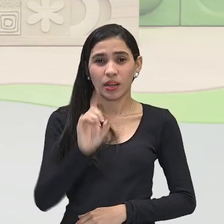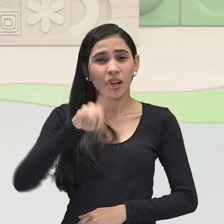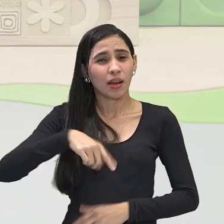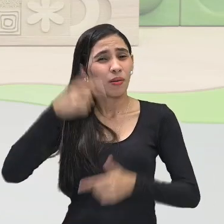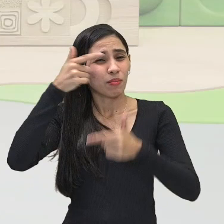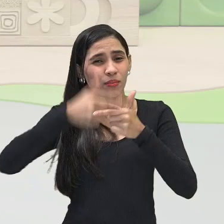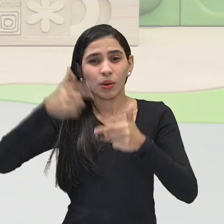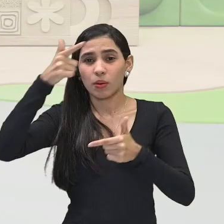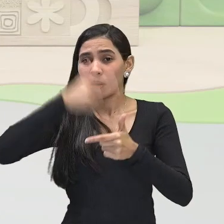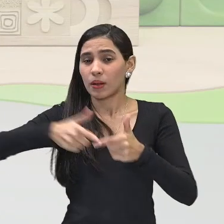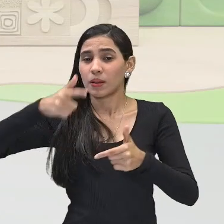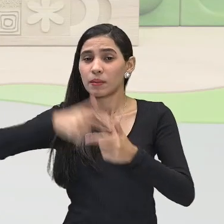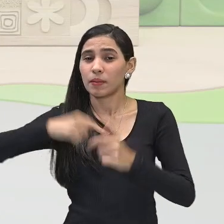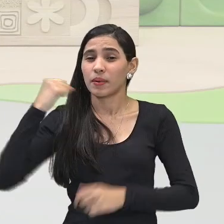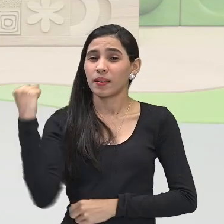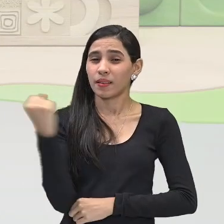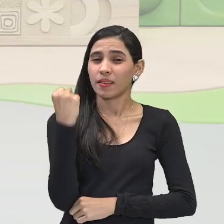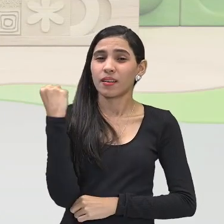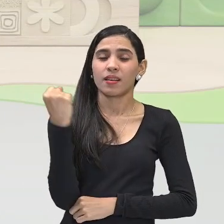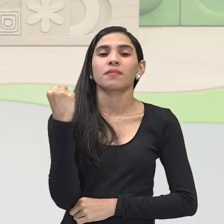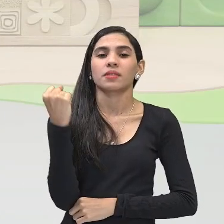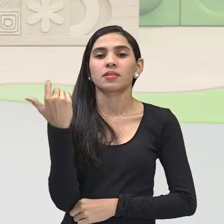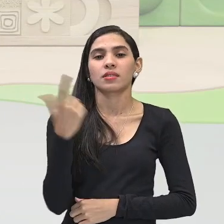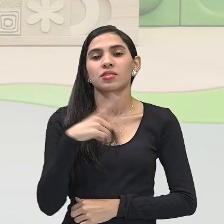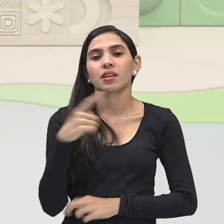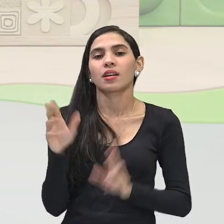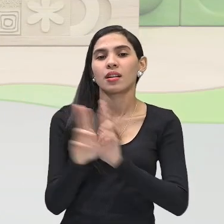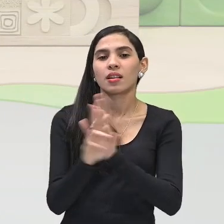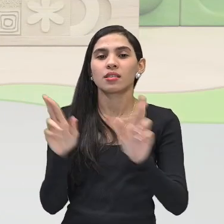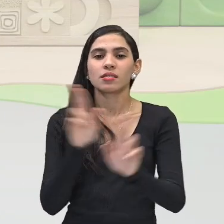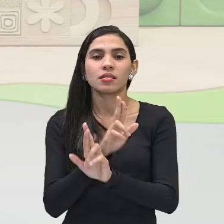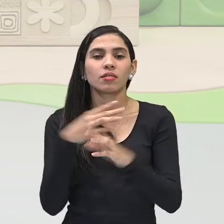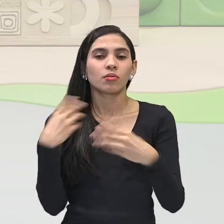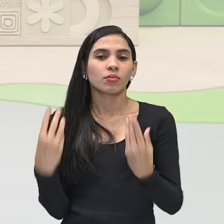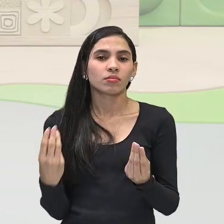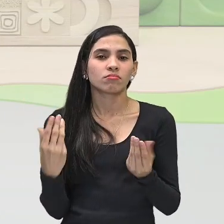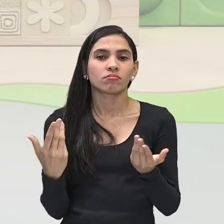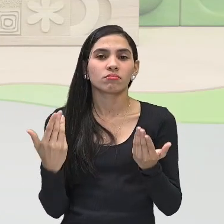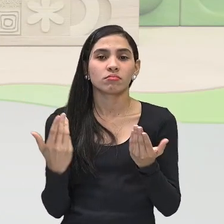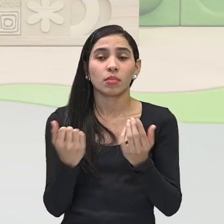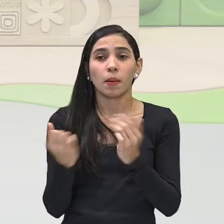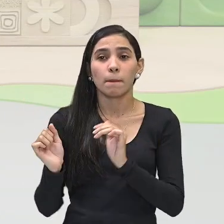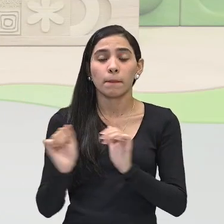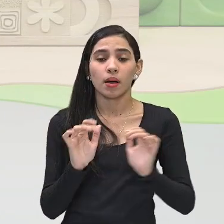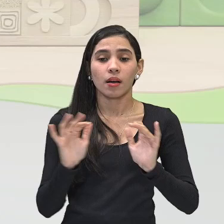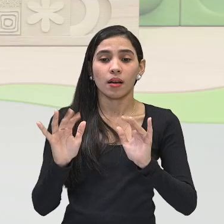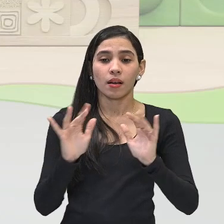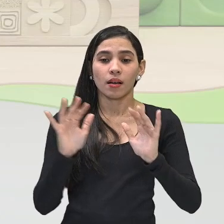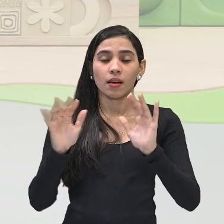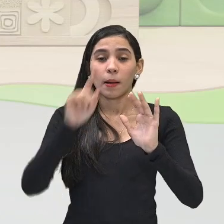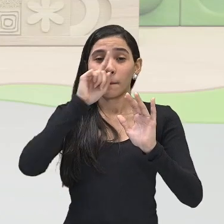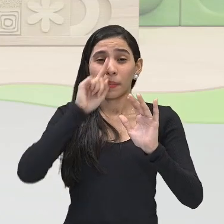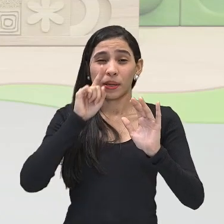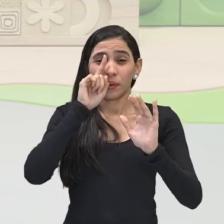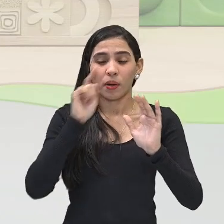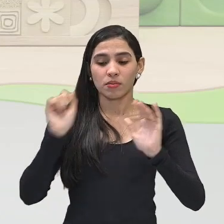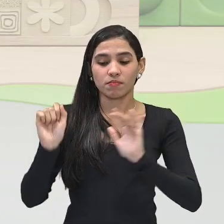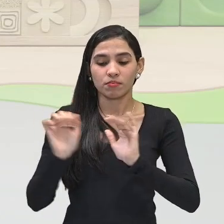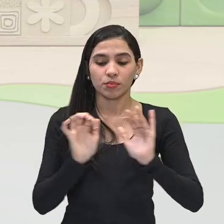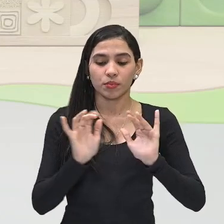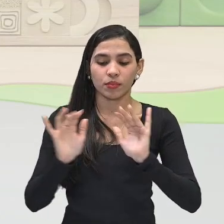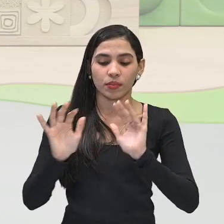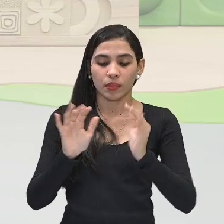ambiental grave relacionado à emissão de gases, né, que esses